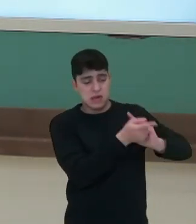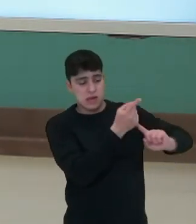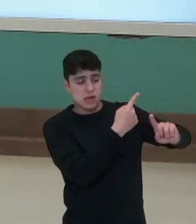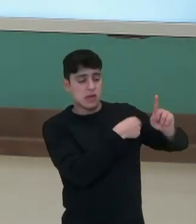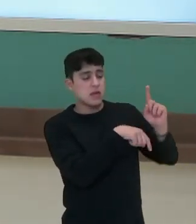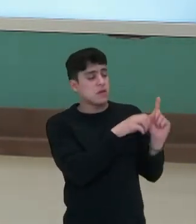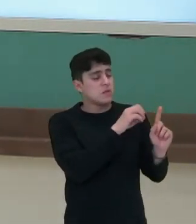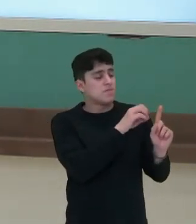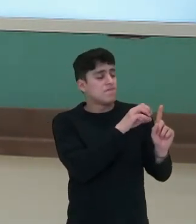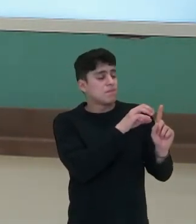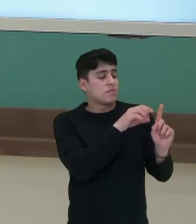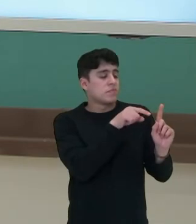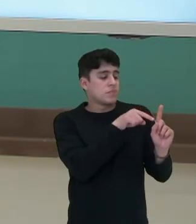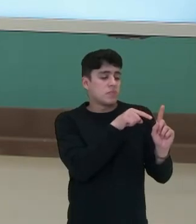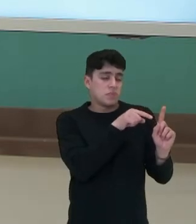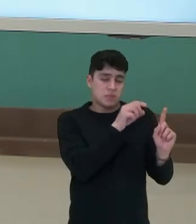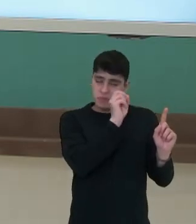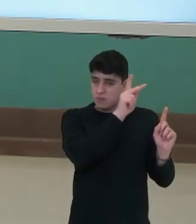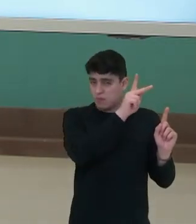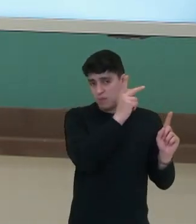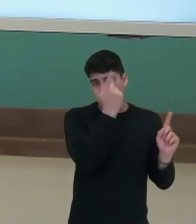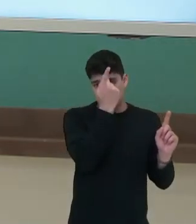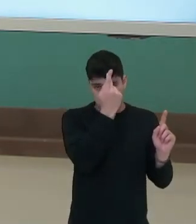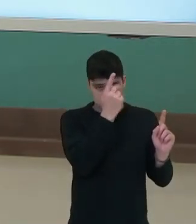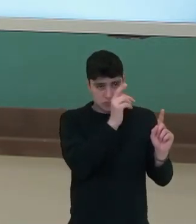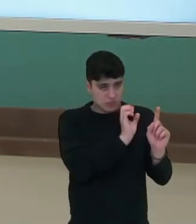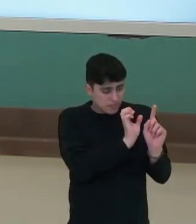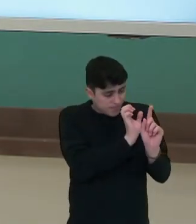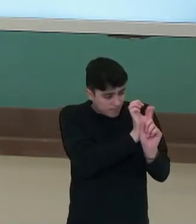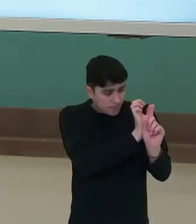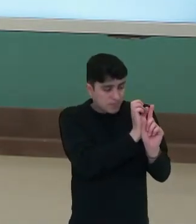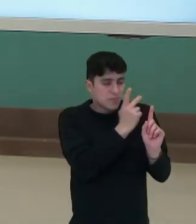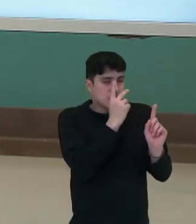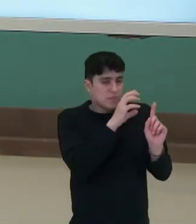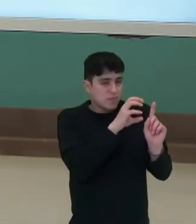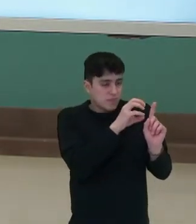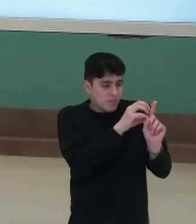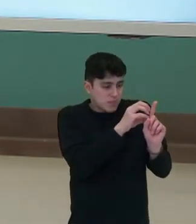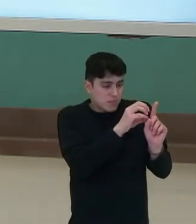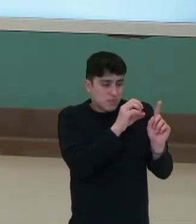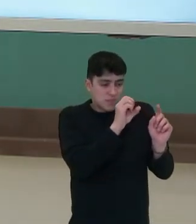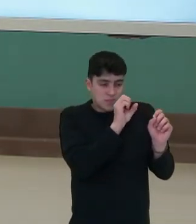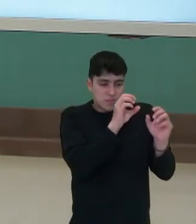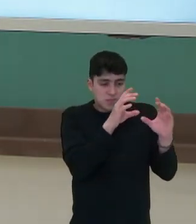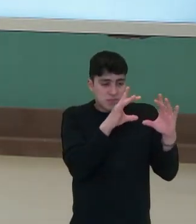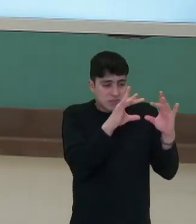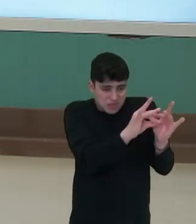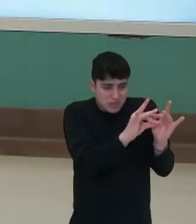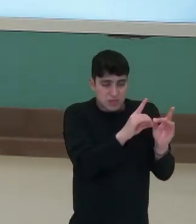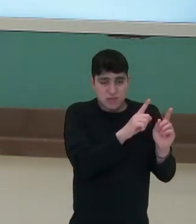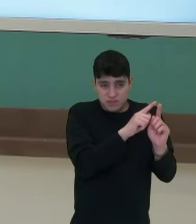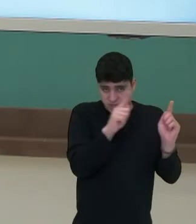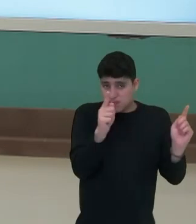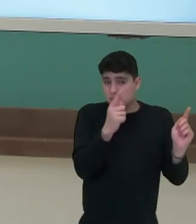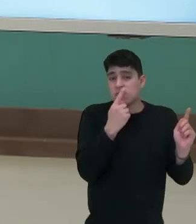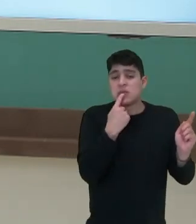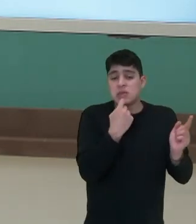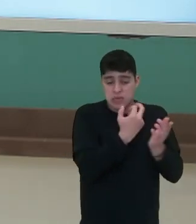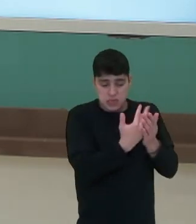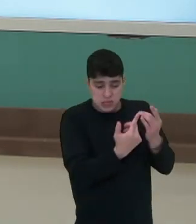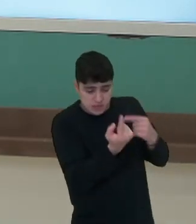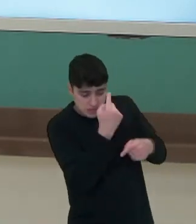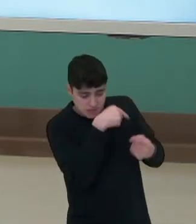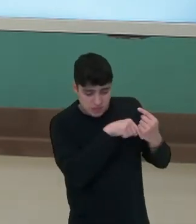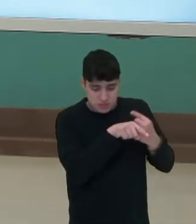dilatação, eu tenho uma bolha. Ele pressiona, ele aperta uma determinada região, mas o sangue chega até o destino.